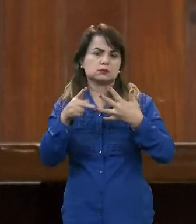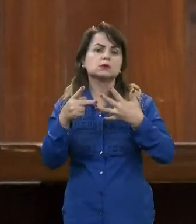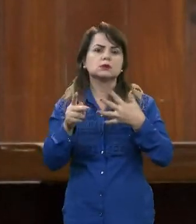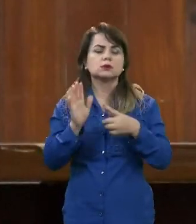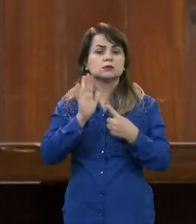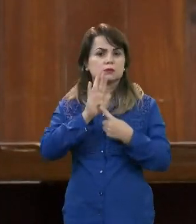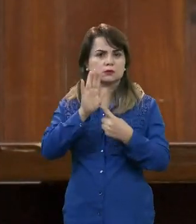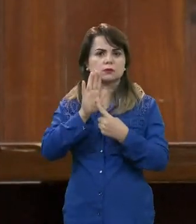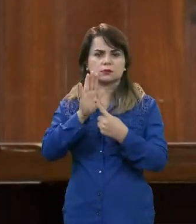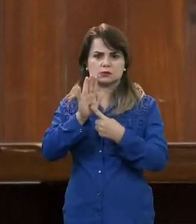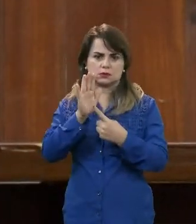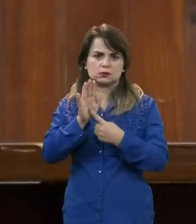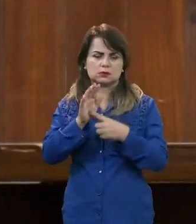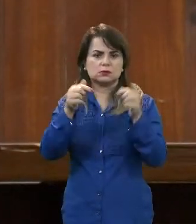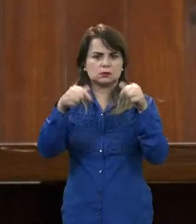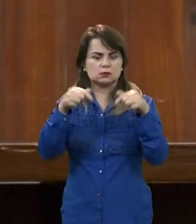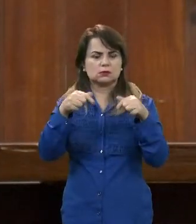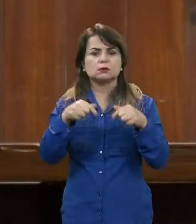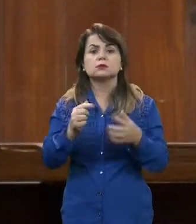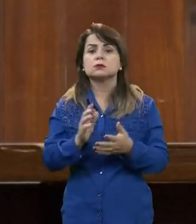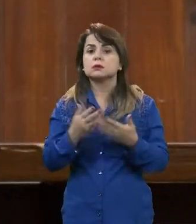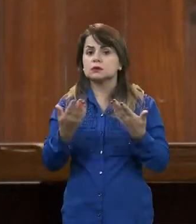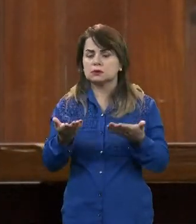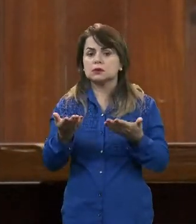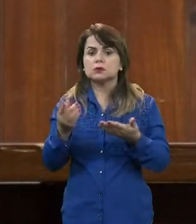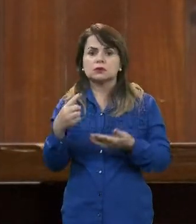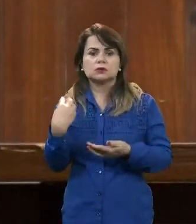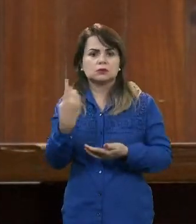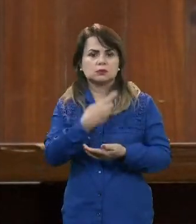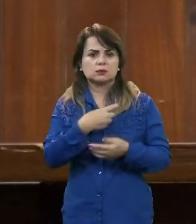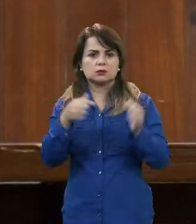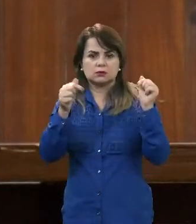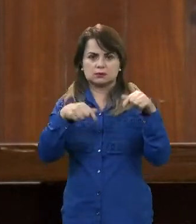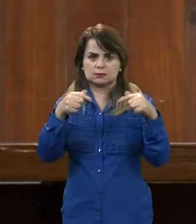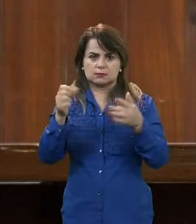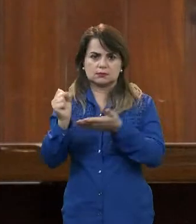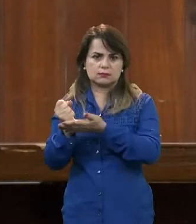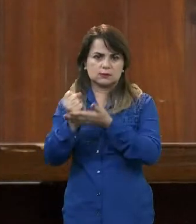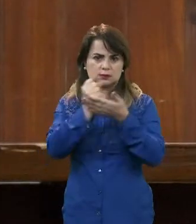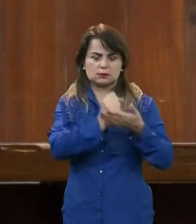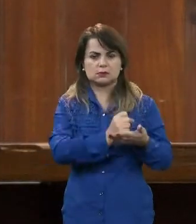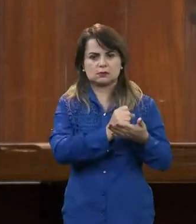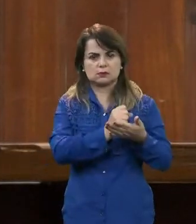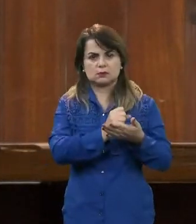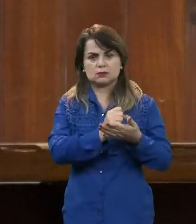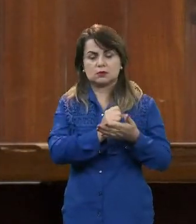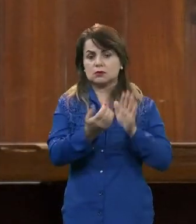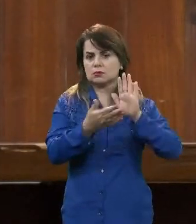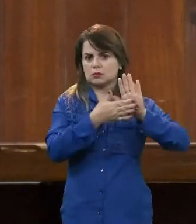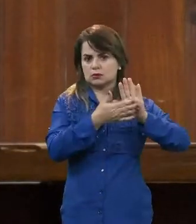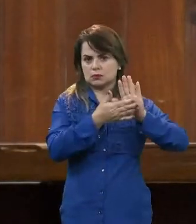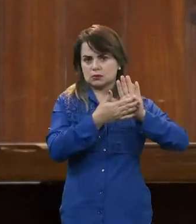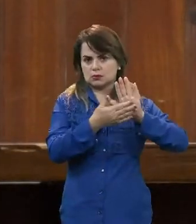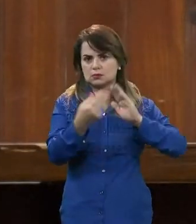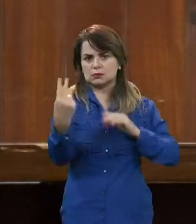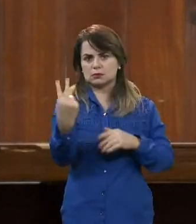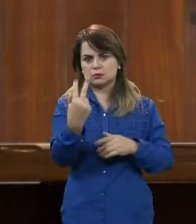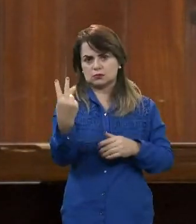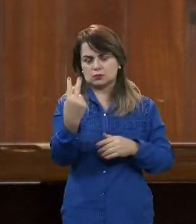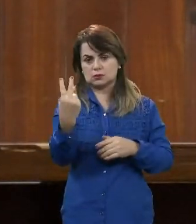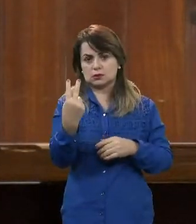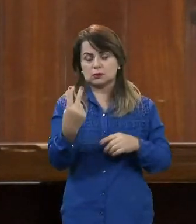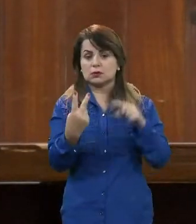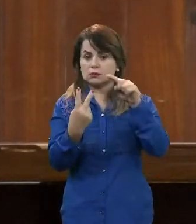que houve nesse processo. Nós trazemos aqui duas propostas, uma primeira